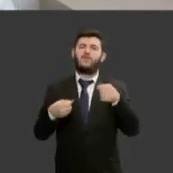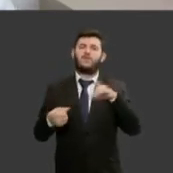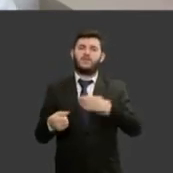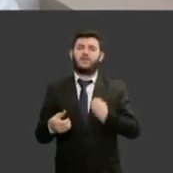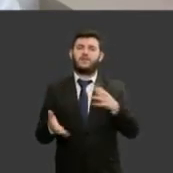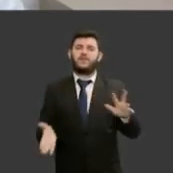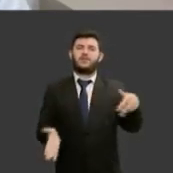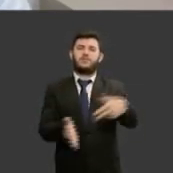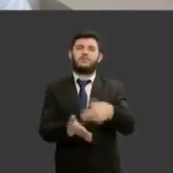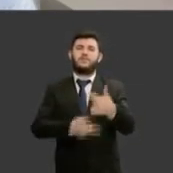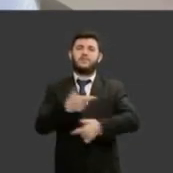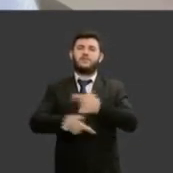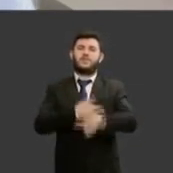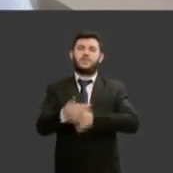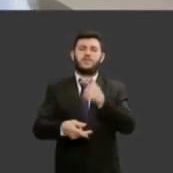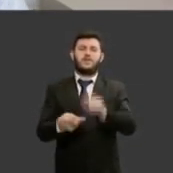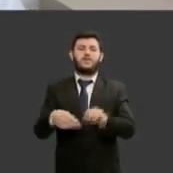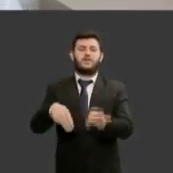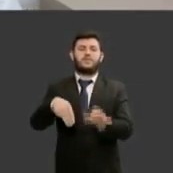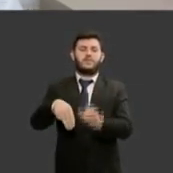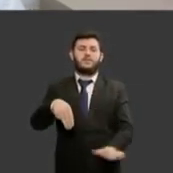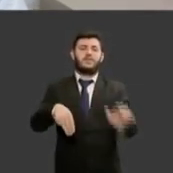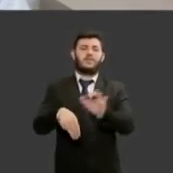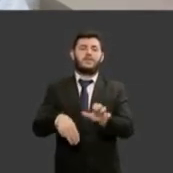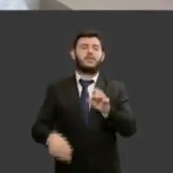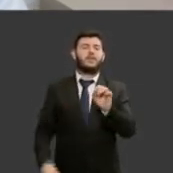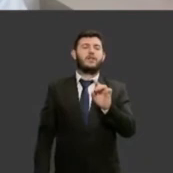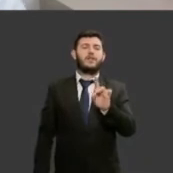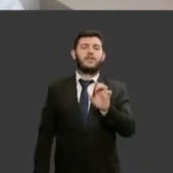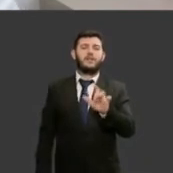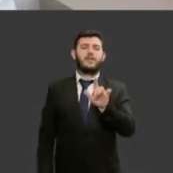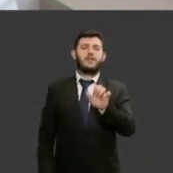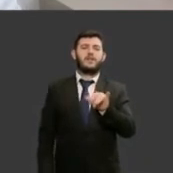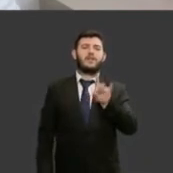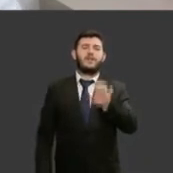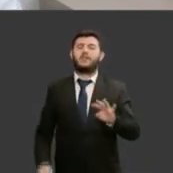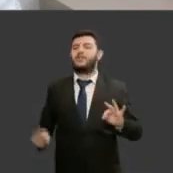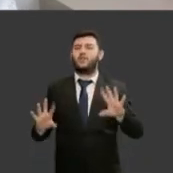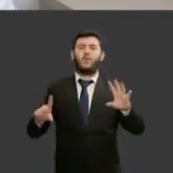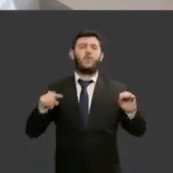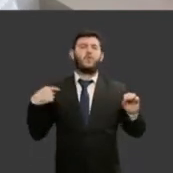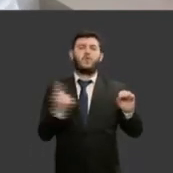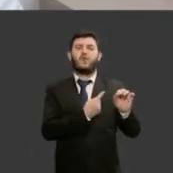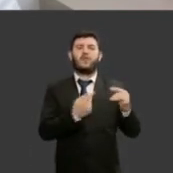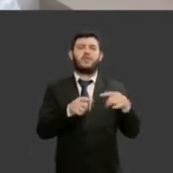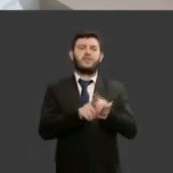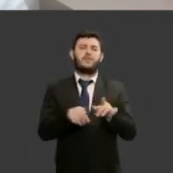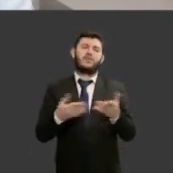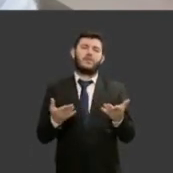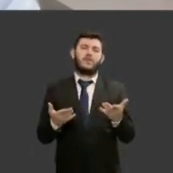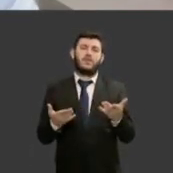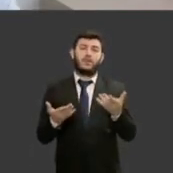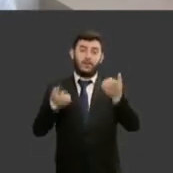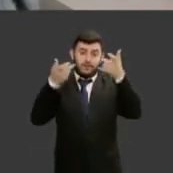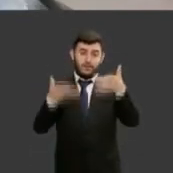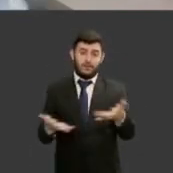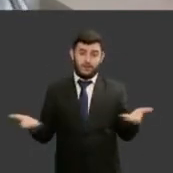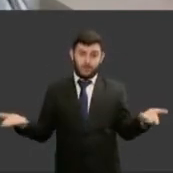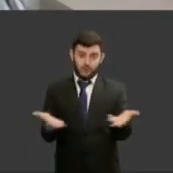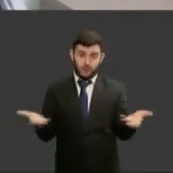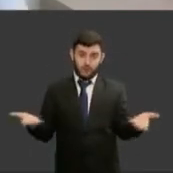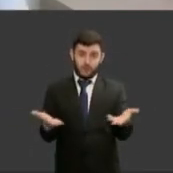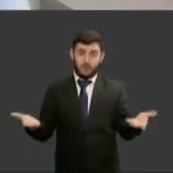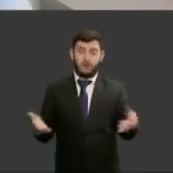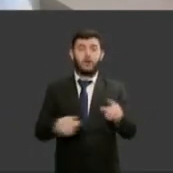para estar onde está a ministra Adelaide também a doutora Fernanda todos nós o ministro Humberto também então o que eu tenho que dizer para vocês é que o